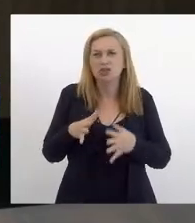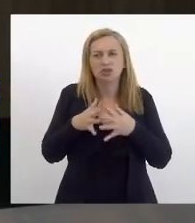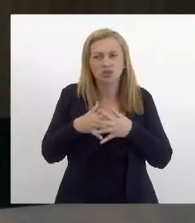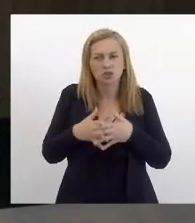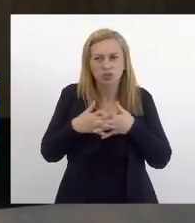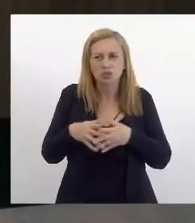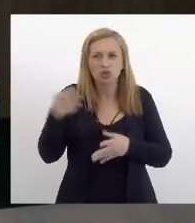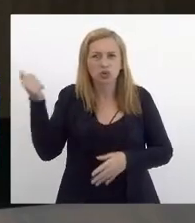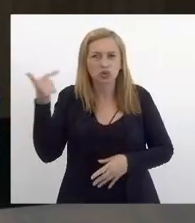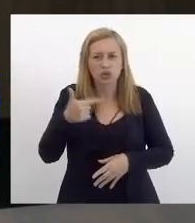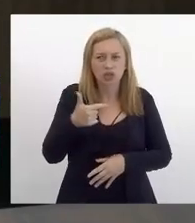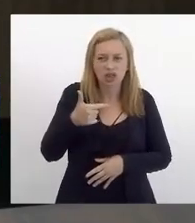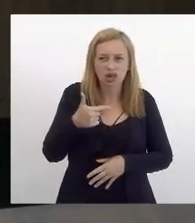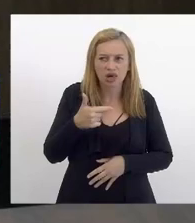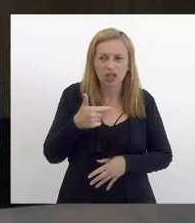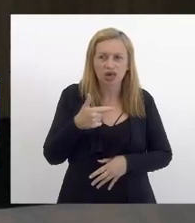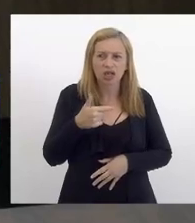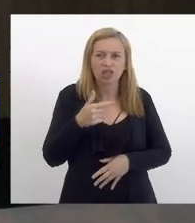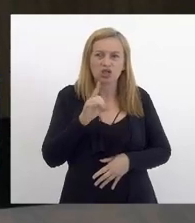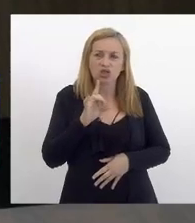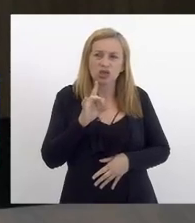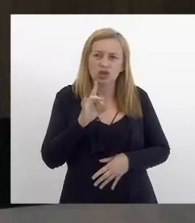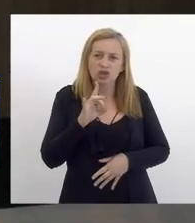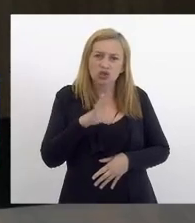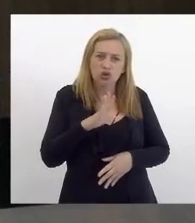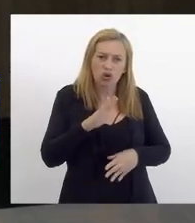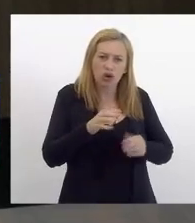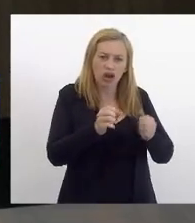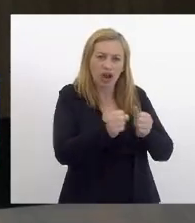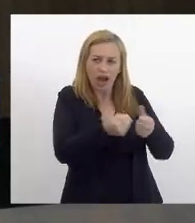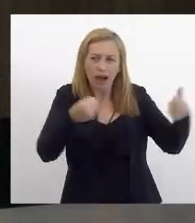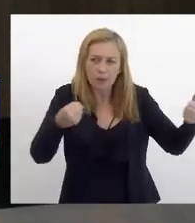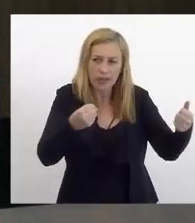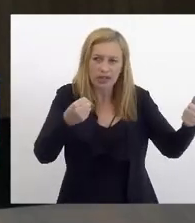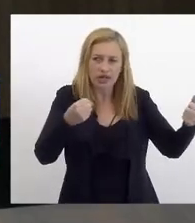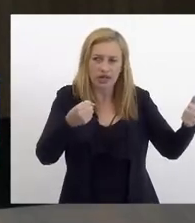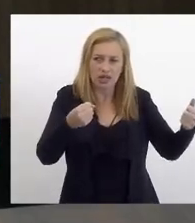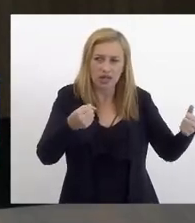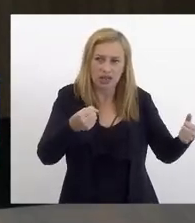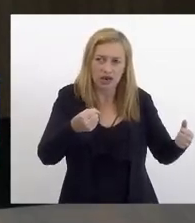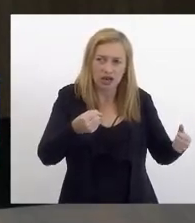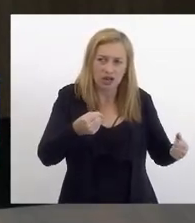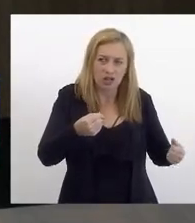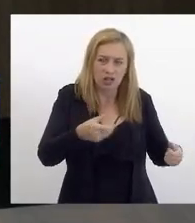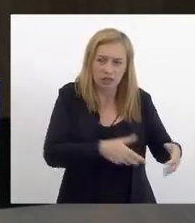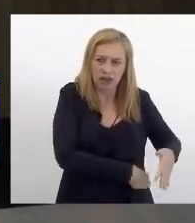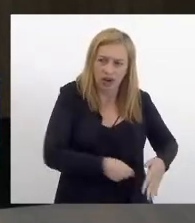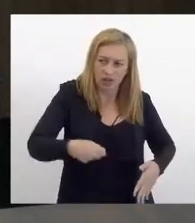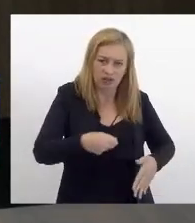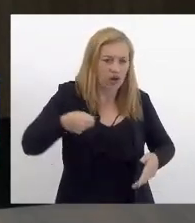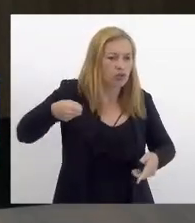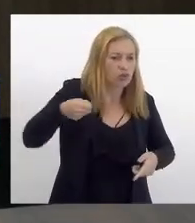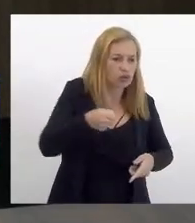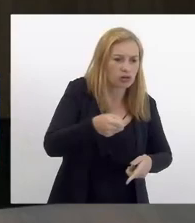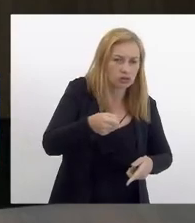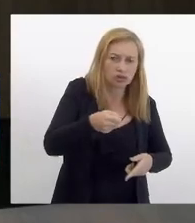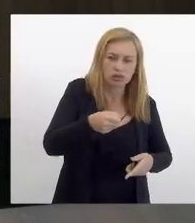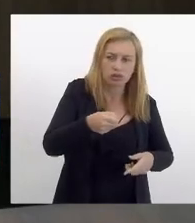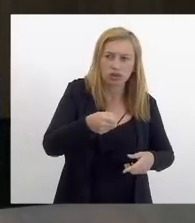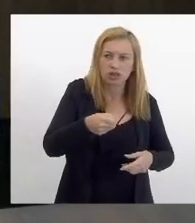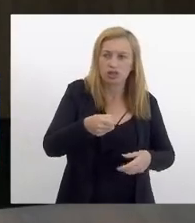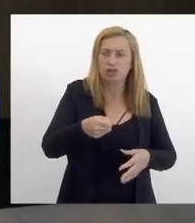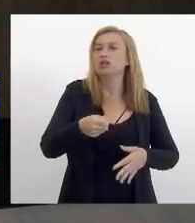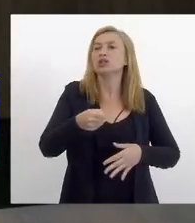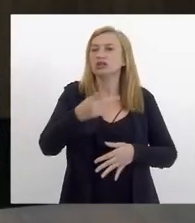do que a gente meter o pé na porta né e botar uma espada uma faca no peito dos trabalhadores